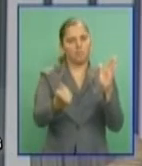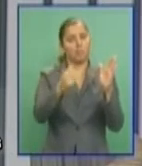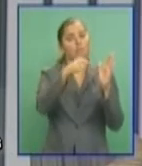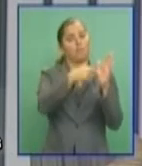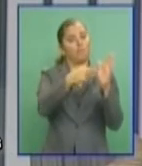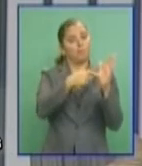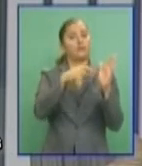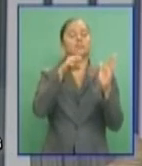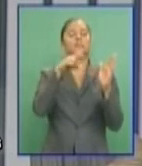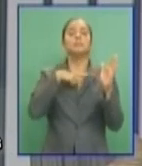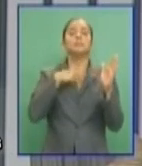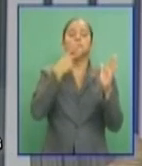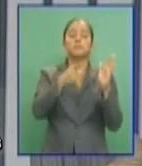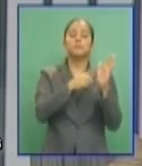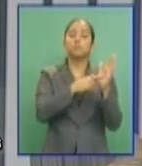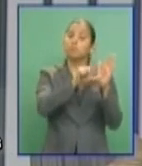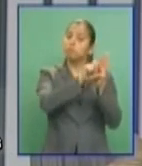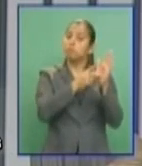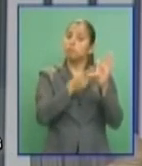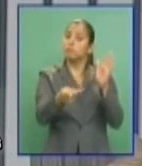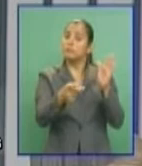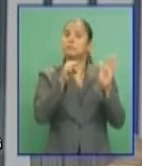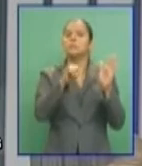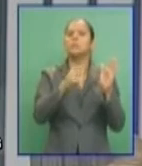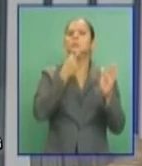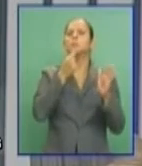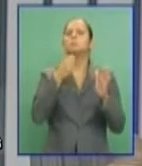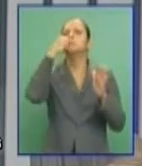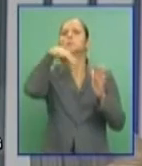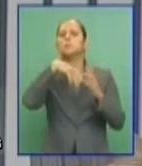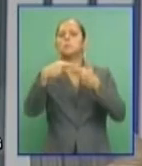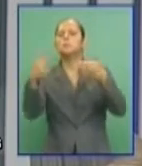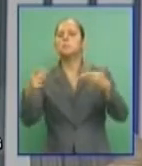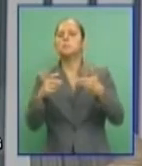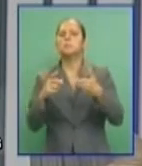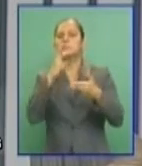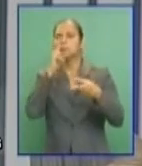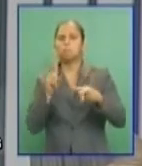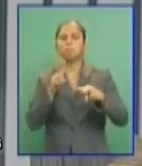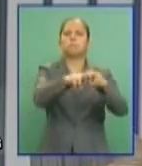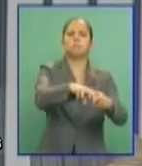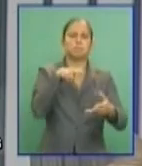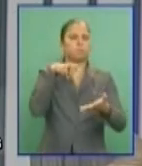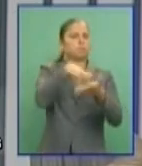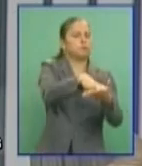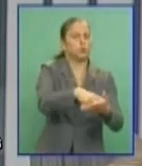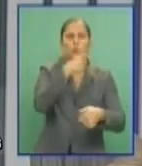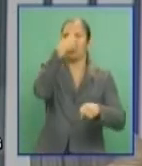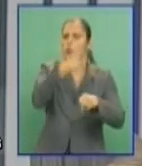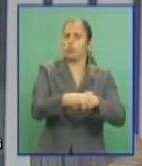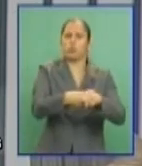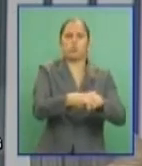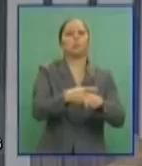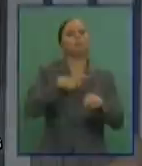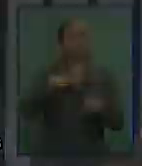dos agressores, garantido, contribuído efetivamente para a redução da violência e principalmente